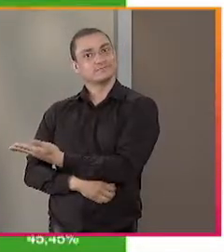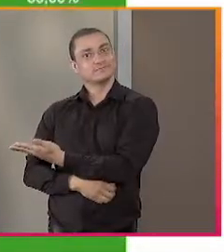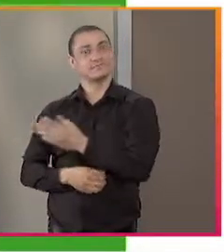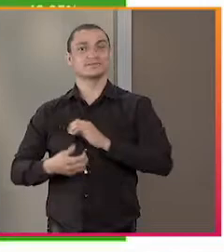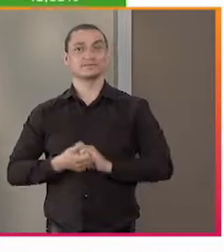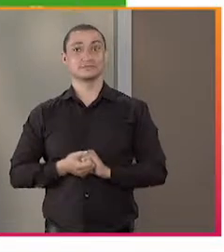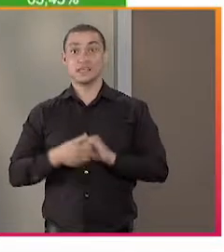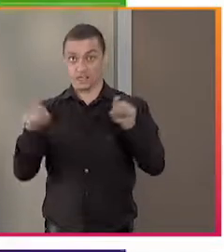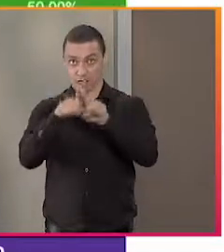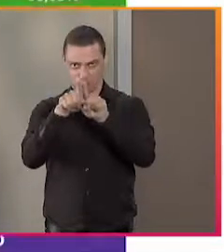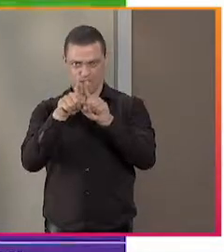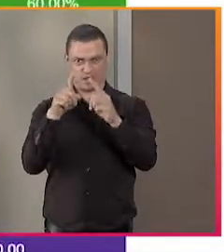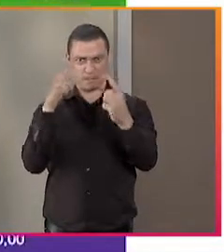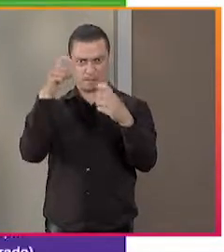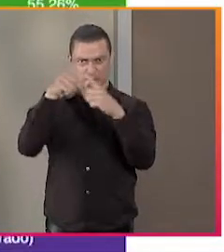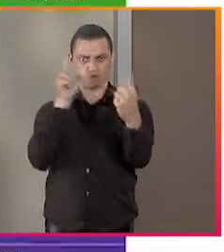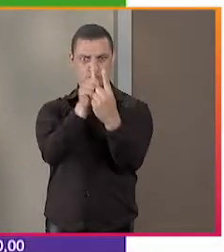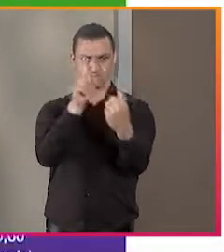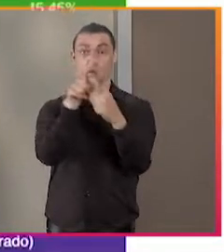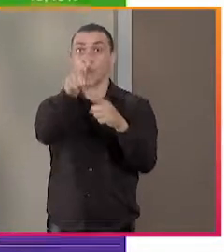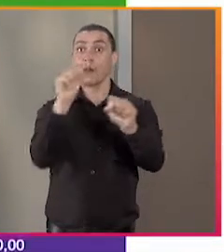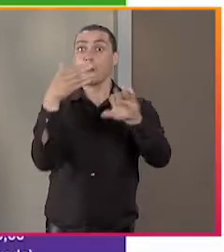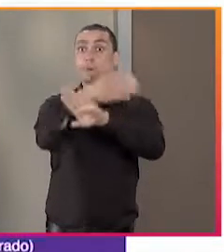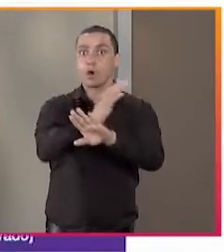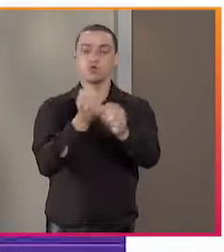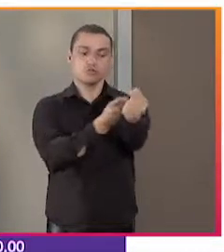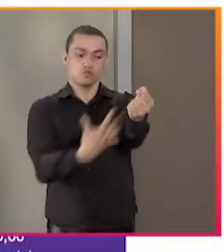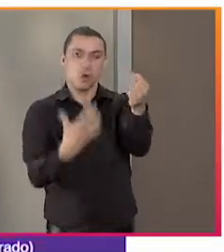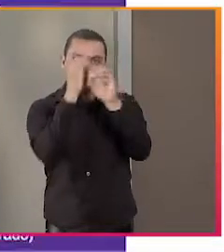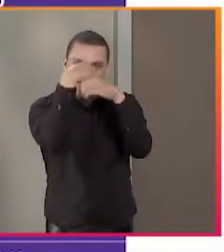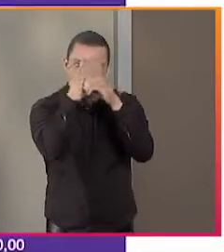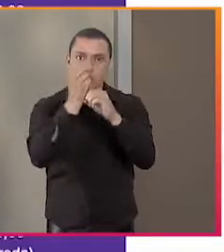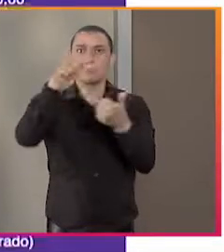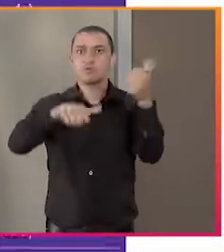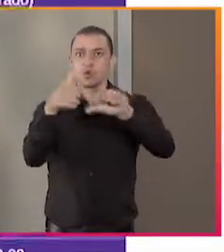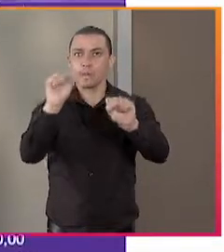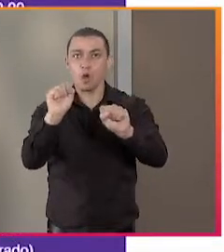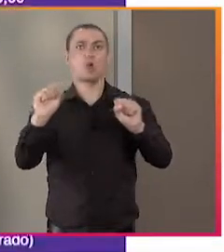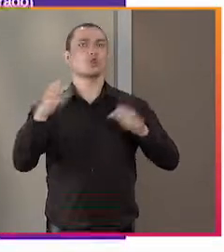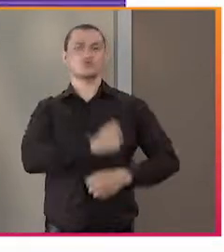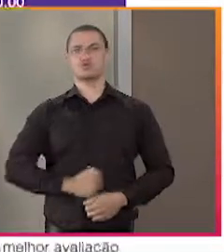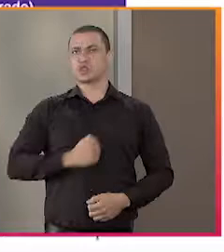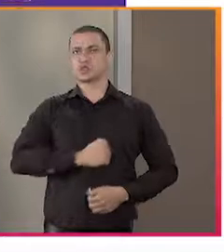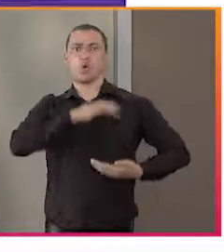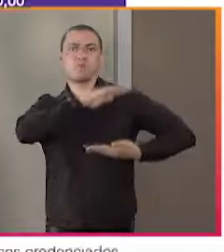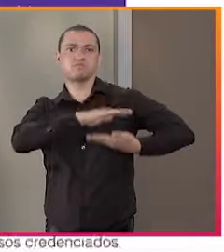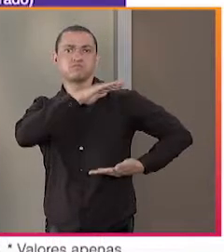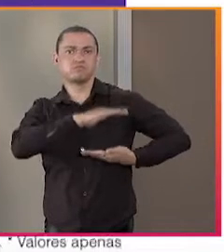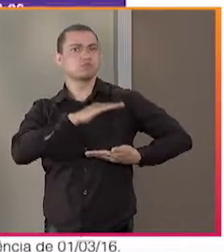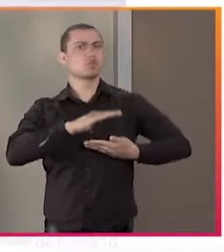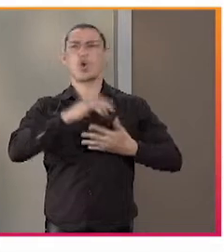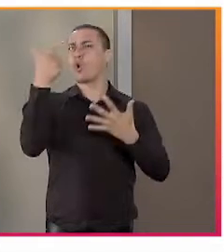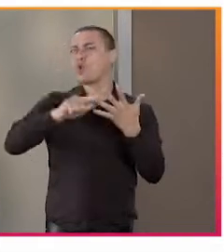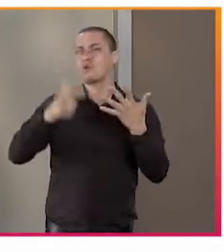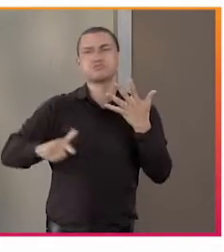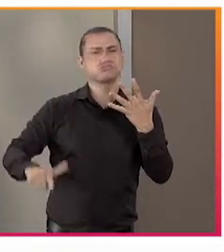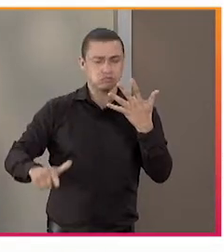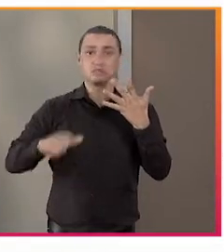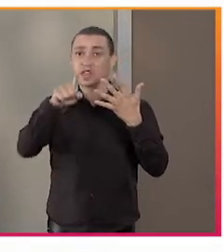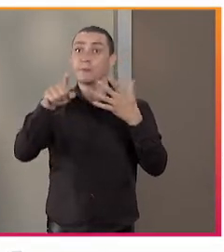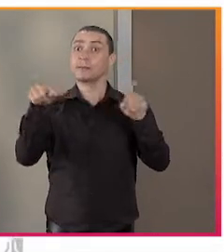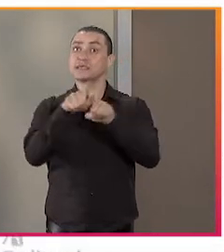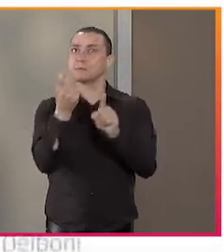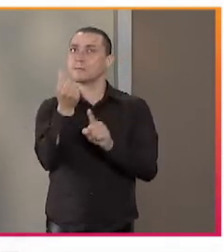.br. Além das consultas, você terá acesso também a exames laboratoriais, ultrassom, mamografia e muitos